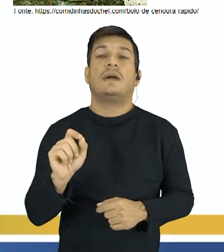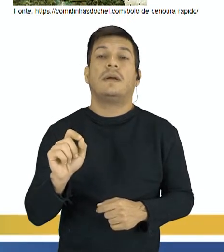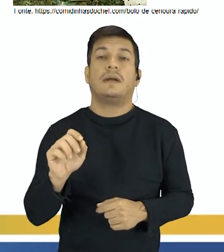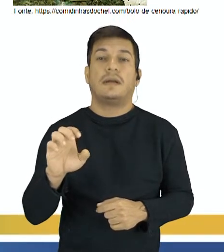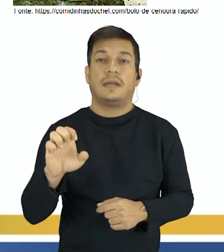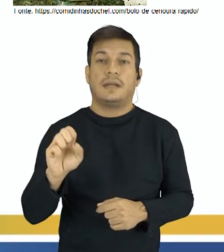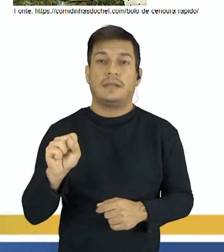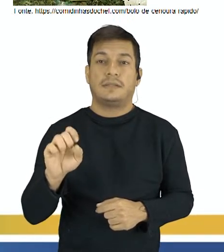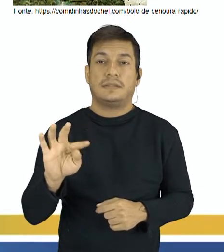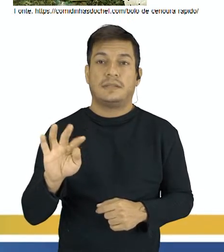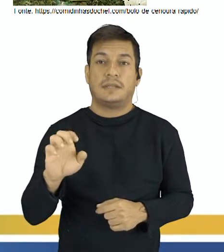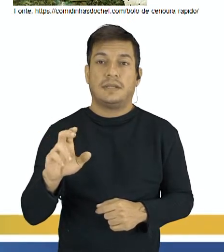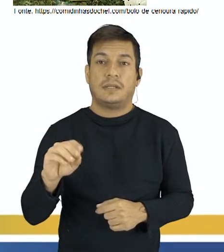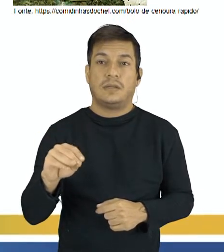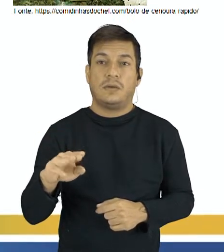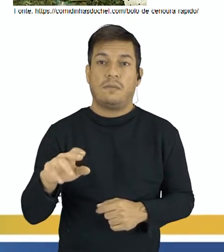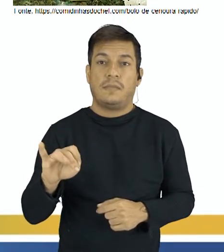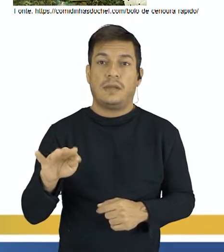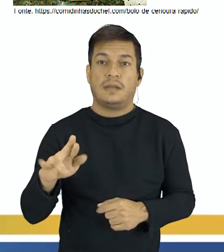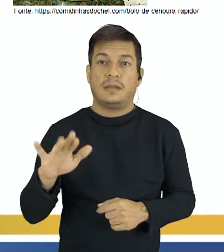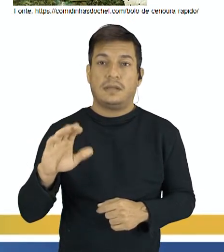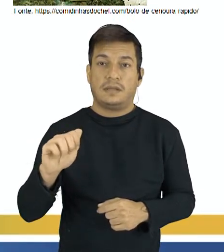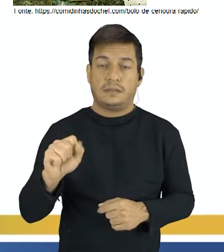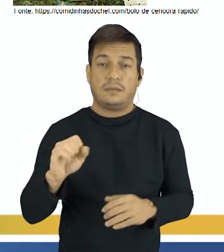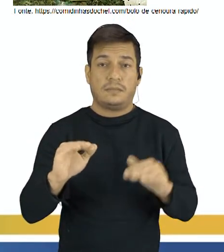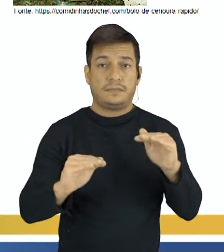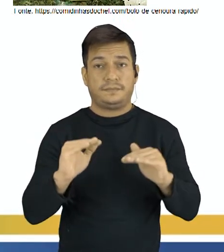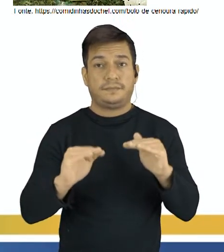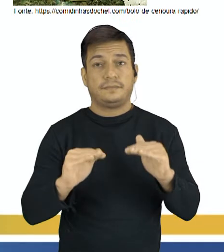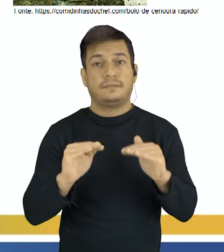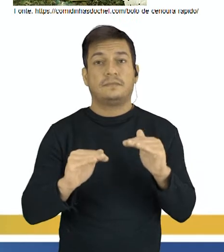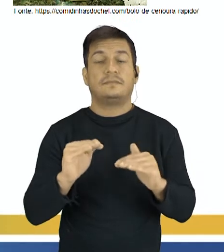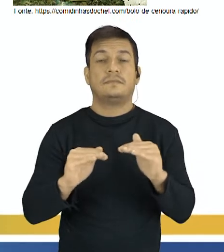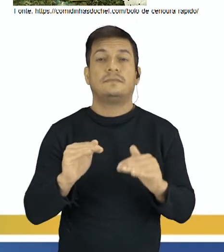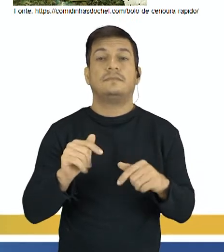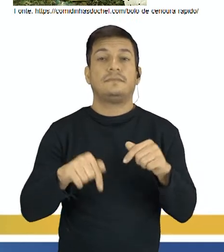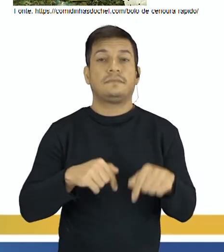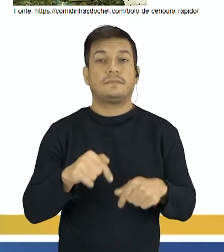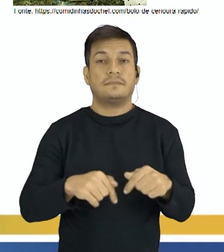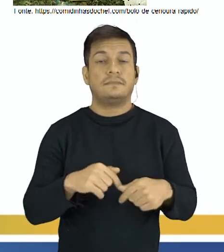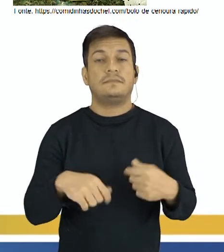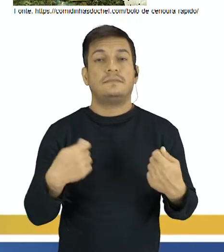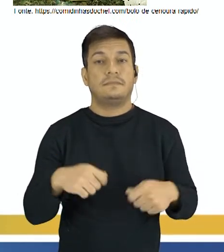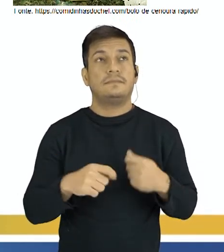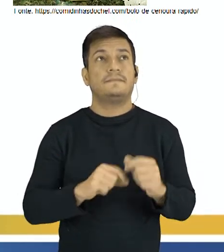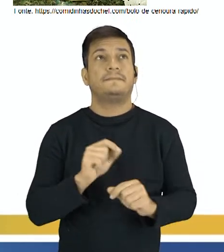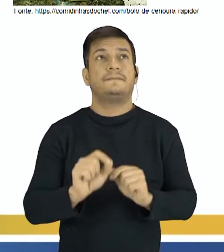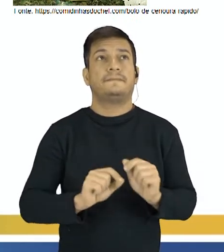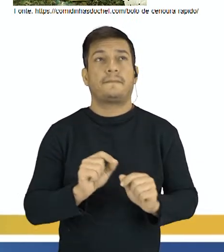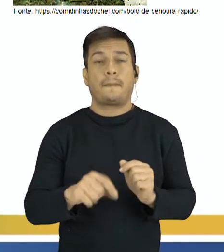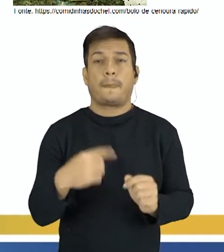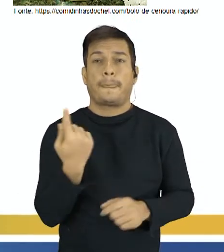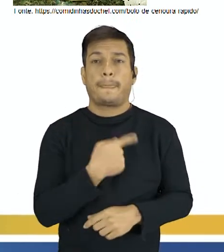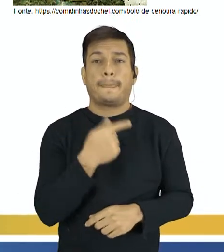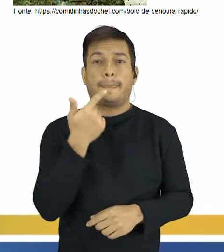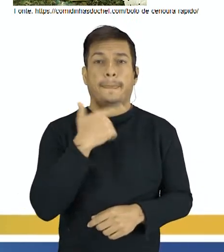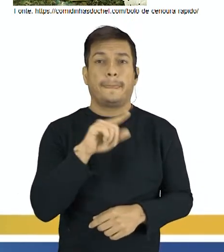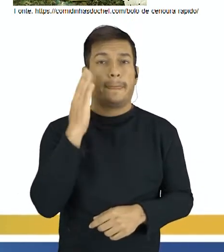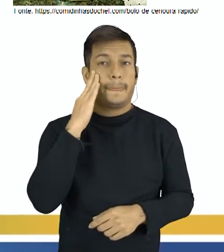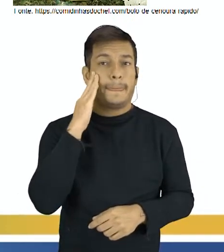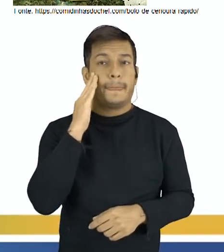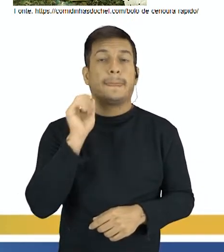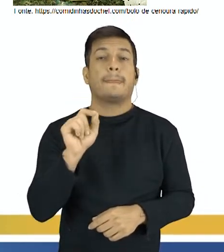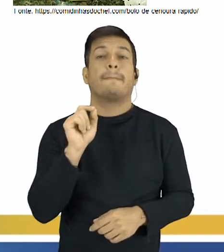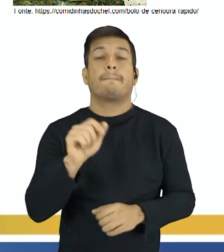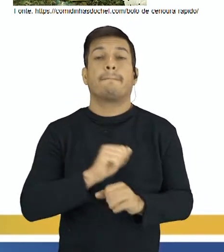estequiométricas. Então, para balancear uma reação química, é necessário que a gente consiga entender a